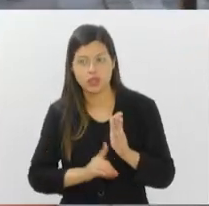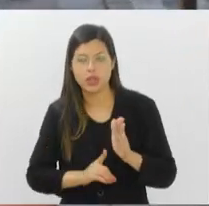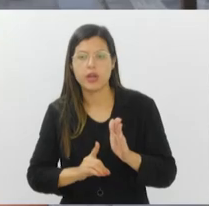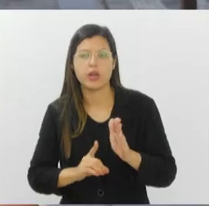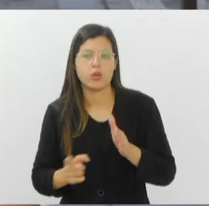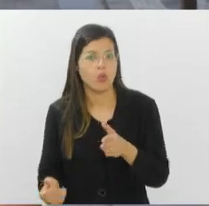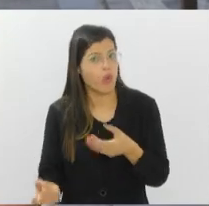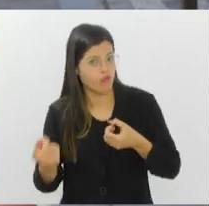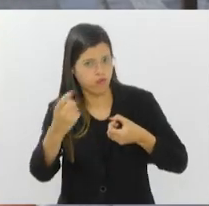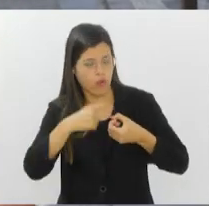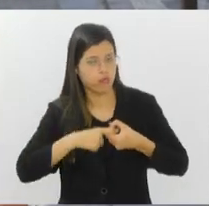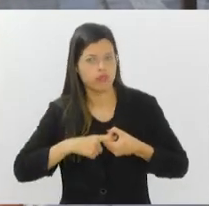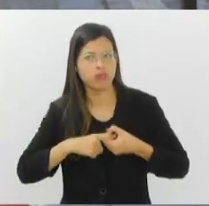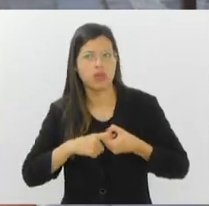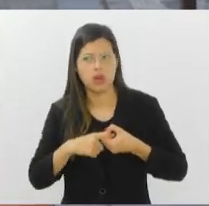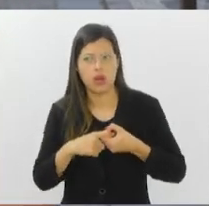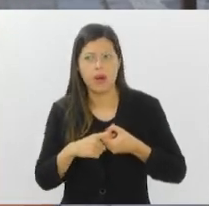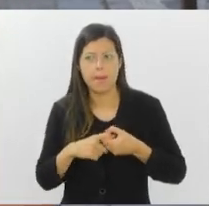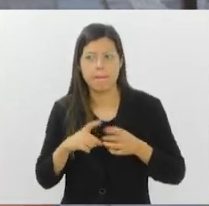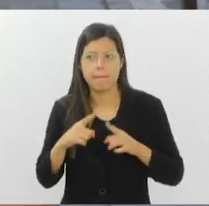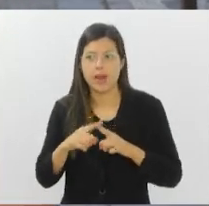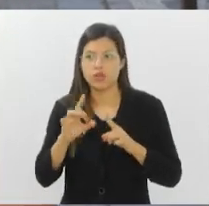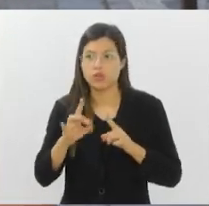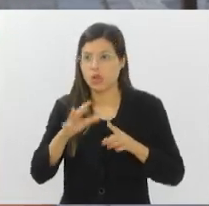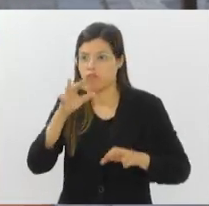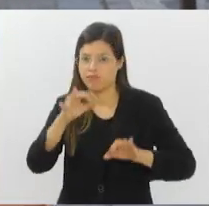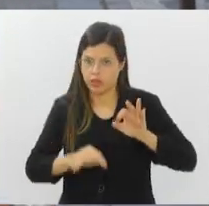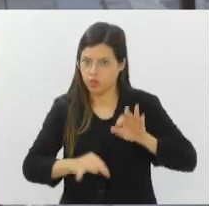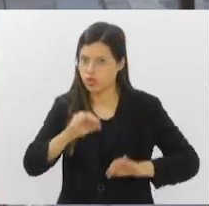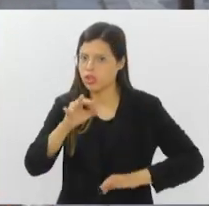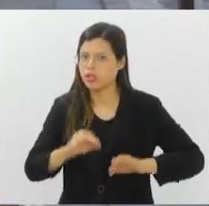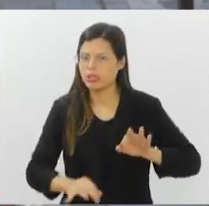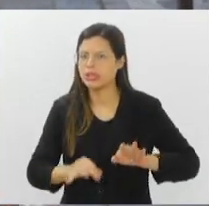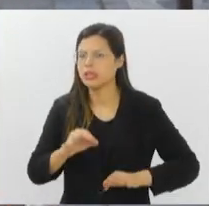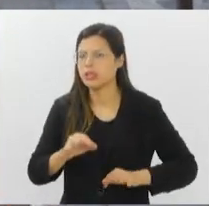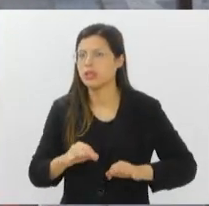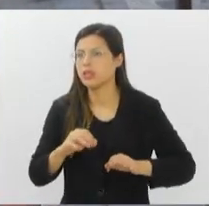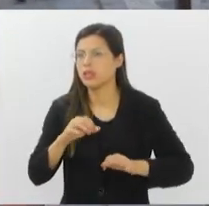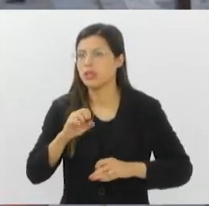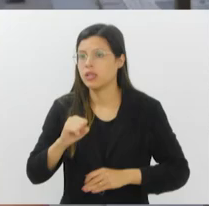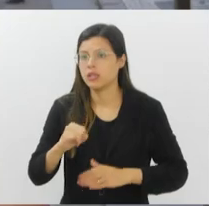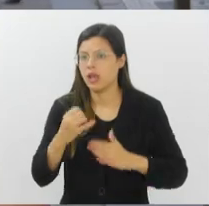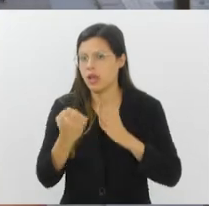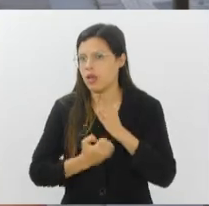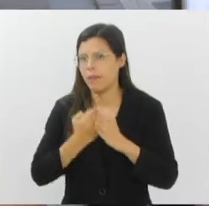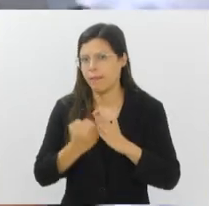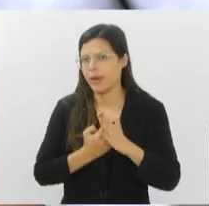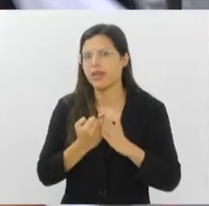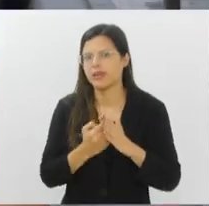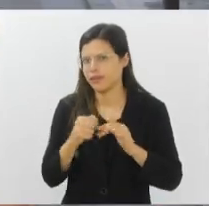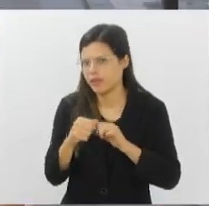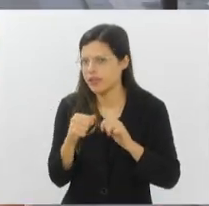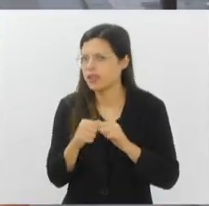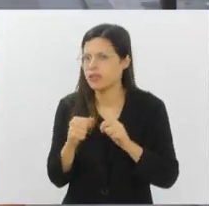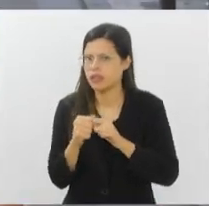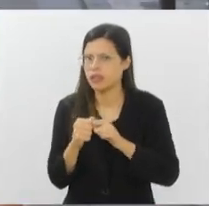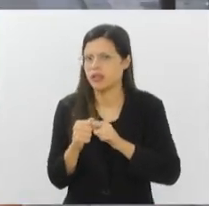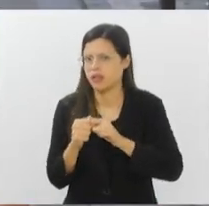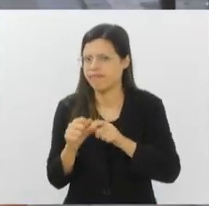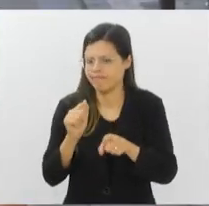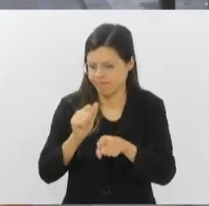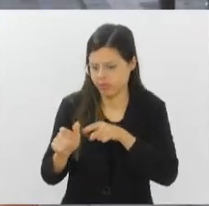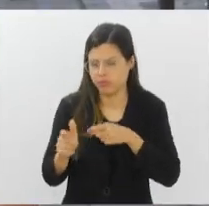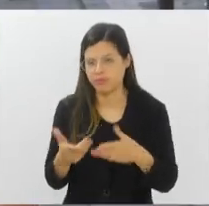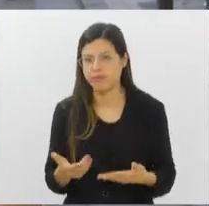Mas ele só pode fazer isso judicialmente, se a empresa não tiver essa iniciativa. E caso